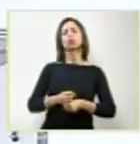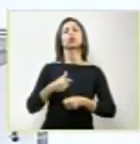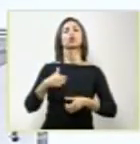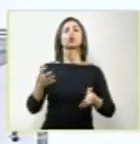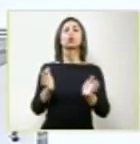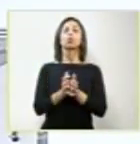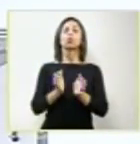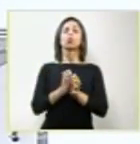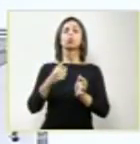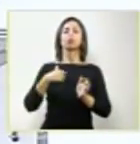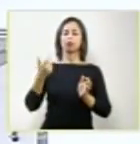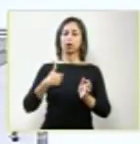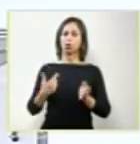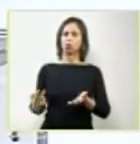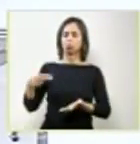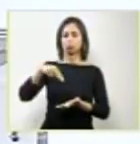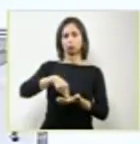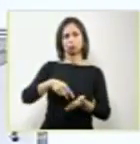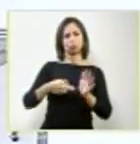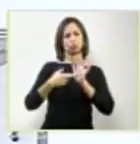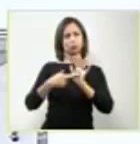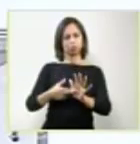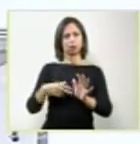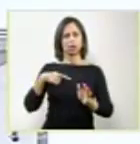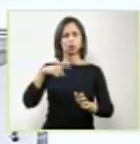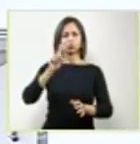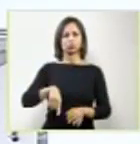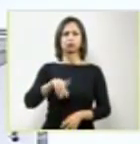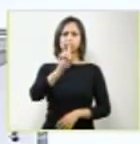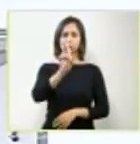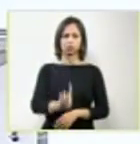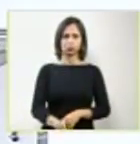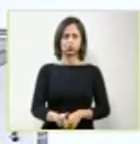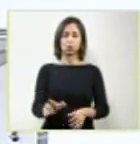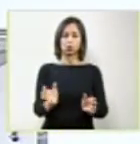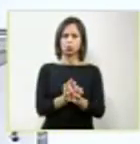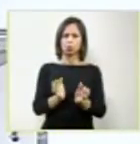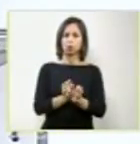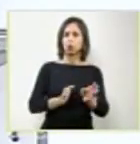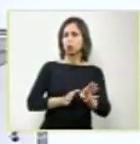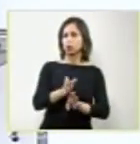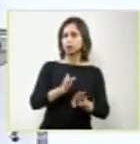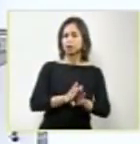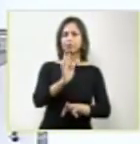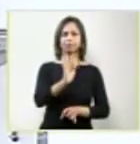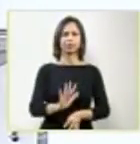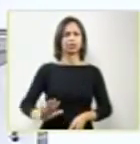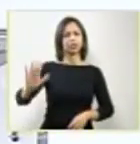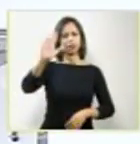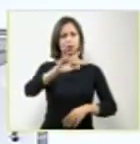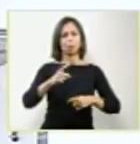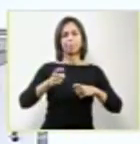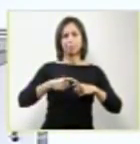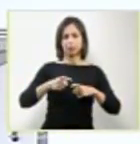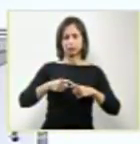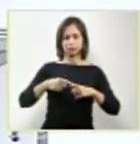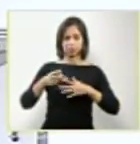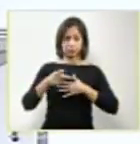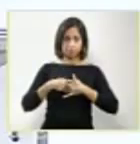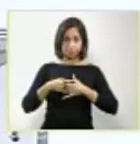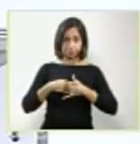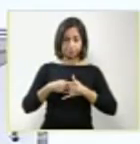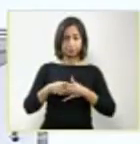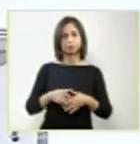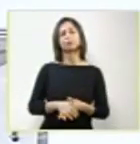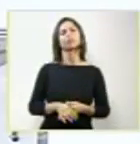a honra de participar de sua diretoria, o Conselho Federal de Medicina. Todos sabem, vou apenas relembrar,